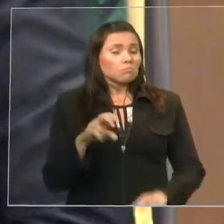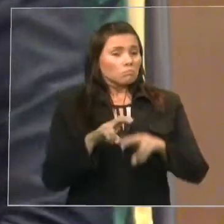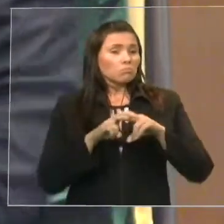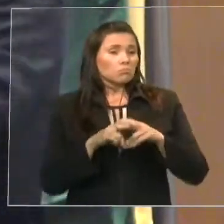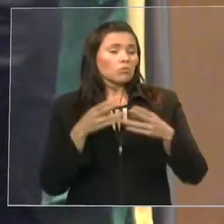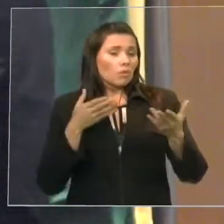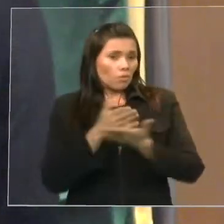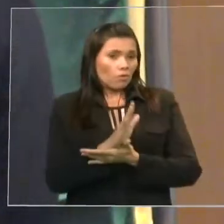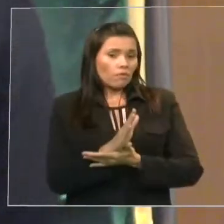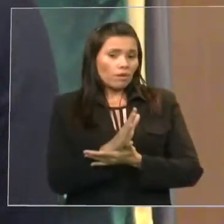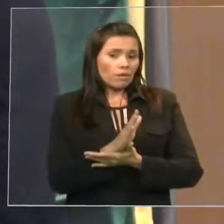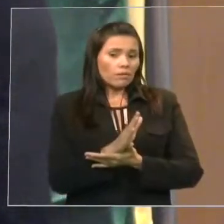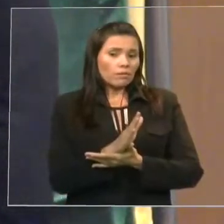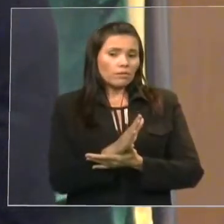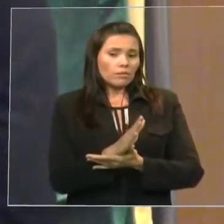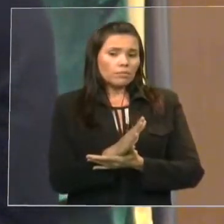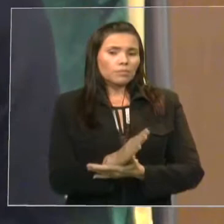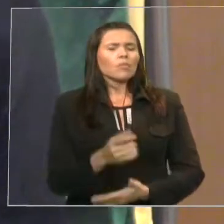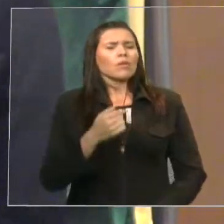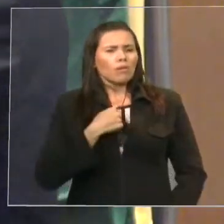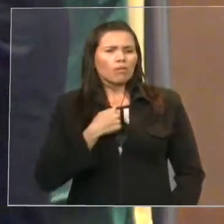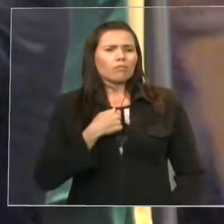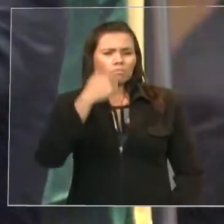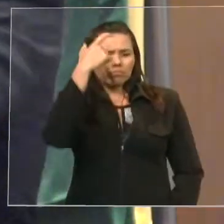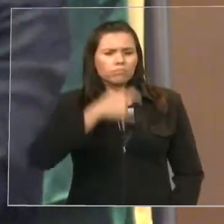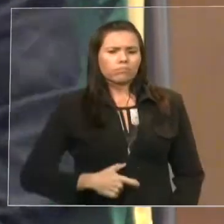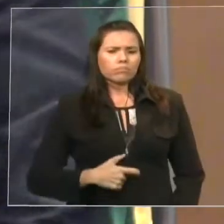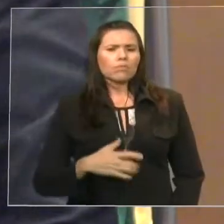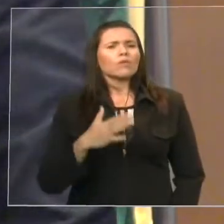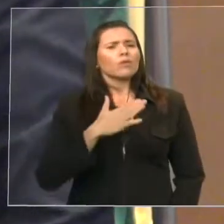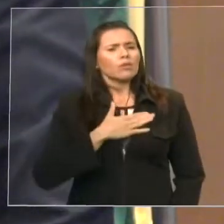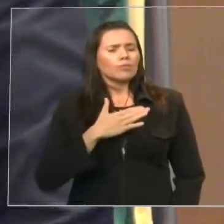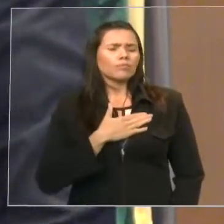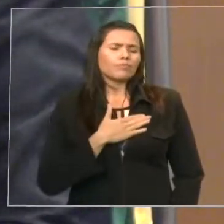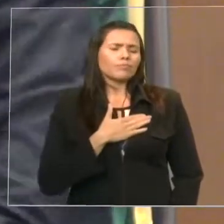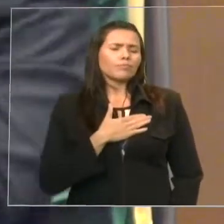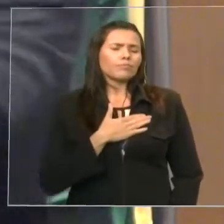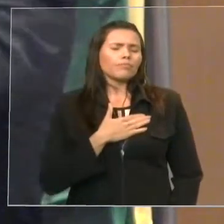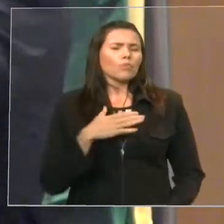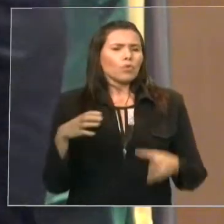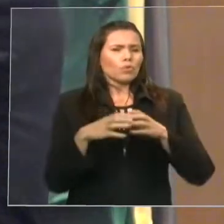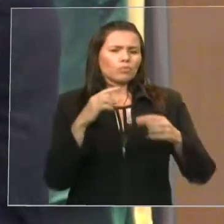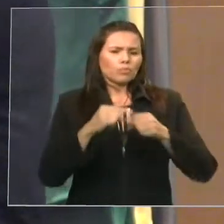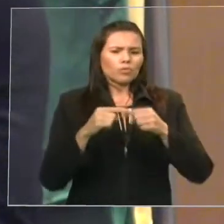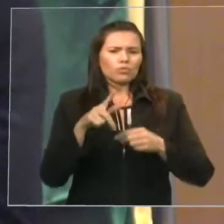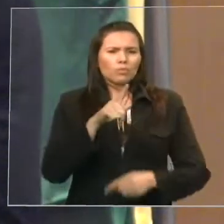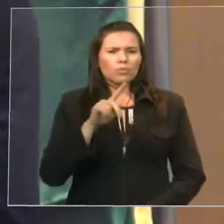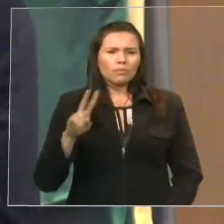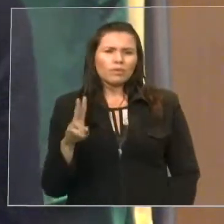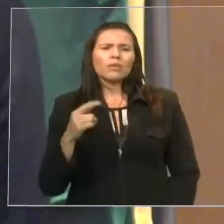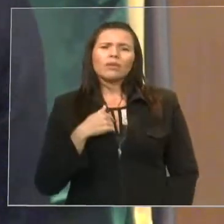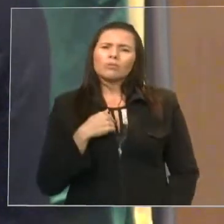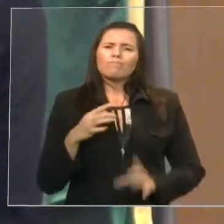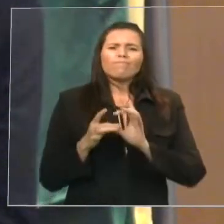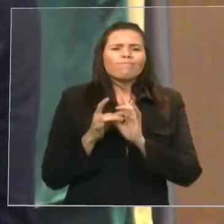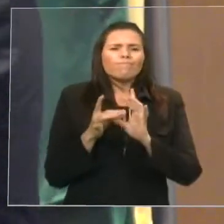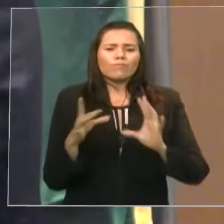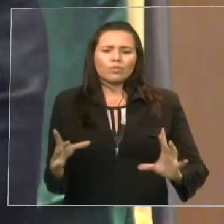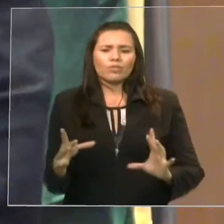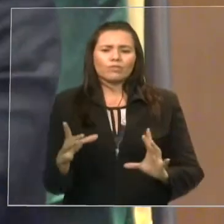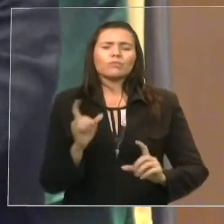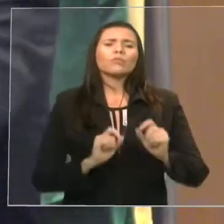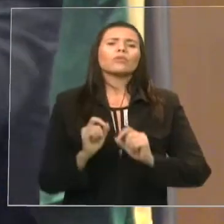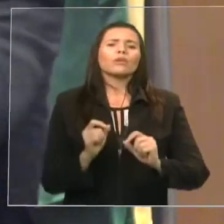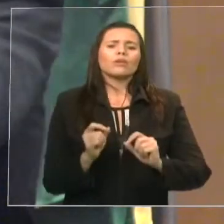casa, o PV e o deputado Adriano Sarney e toda a nossa bancada na Assembleia Legislativa, nos colocamos à disposição para